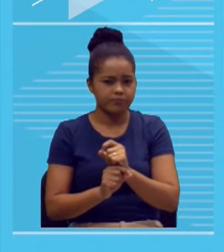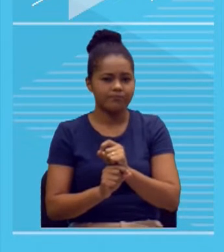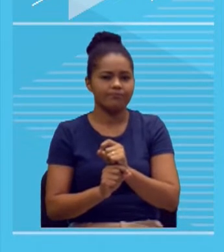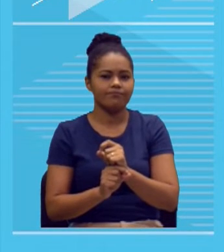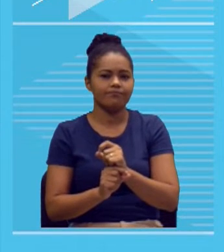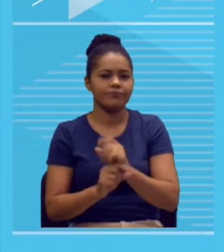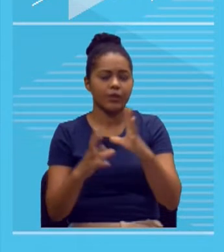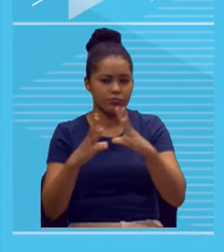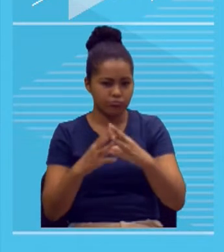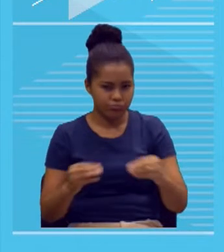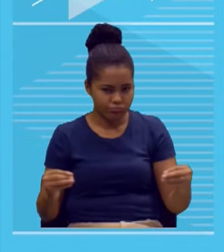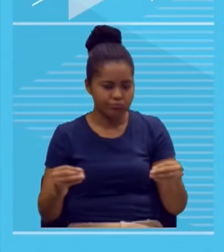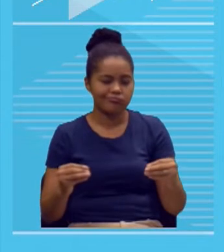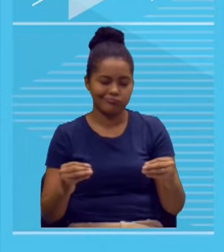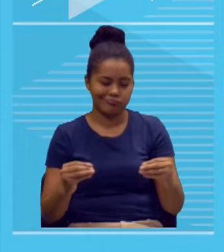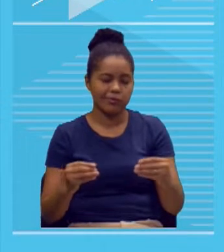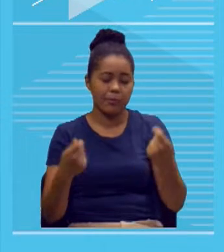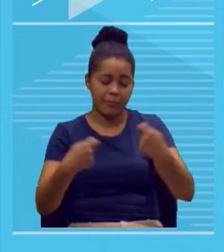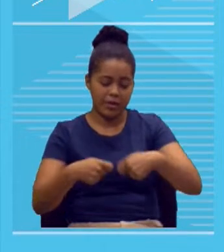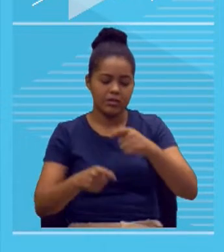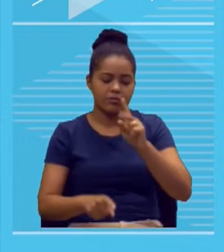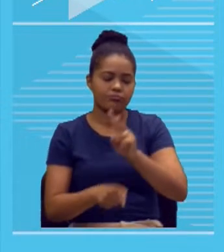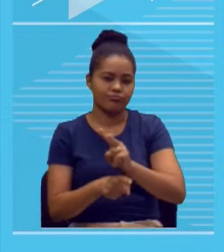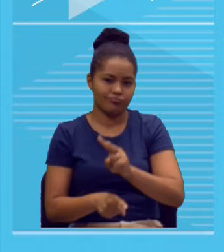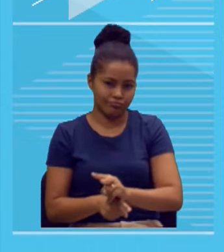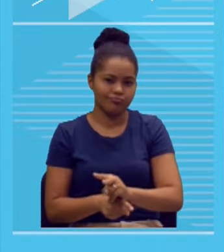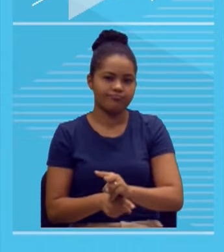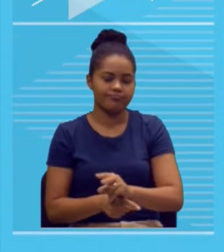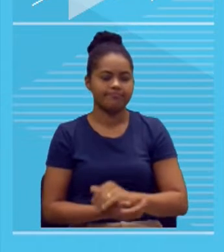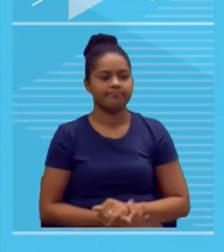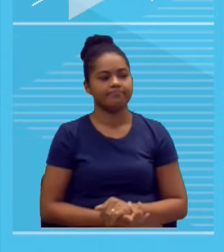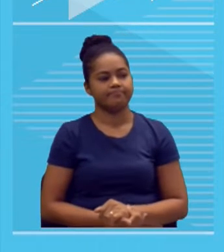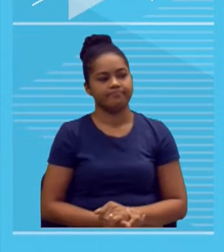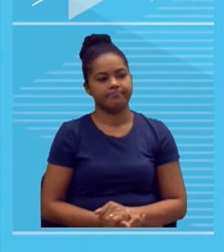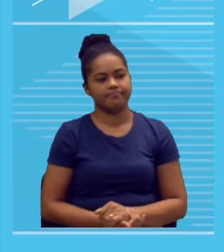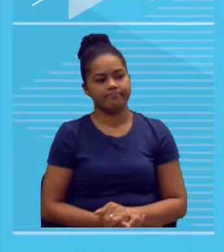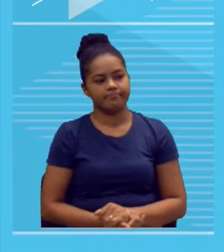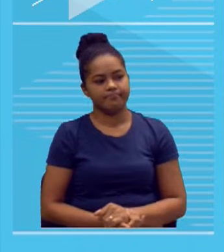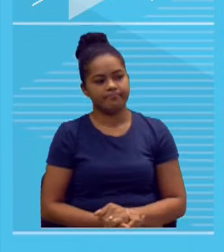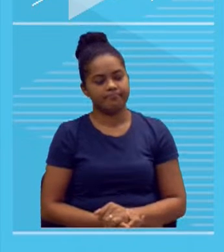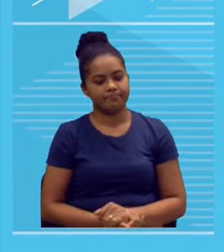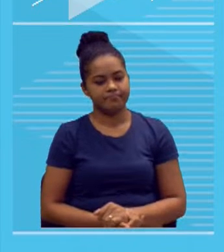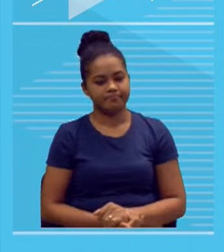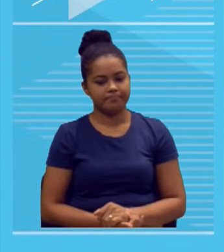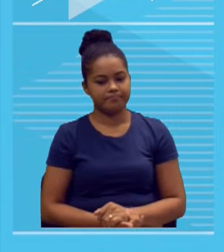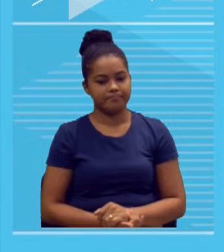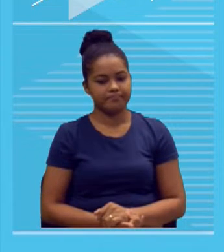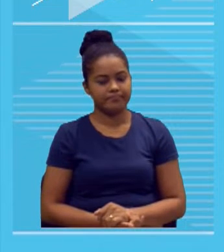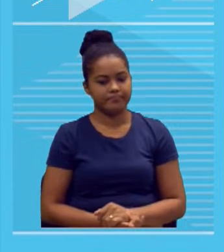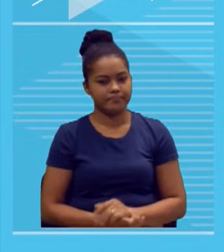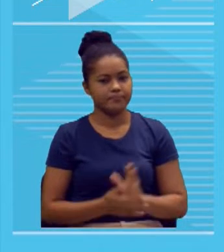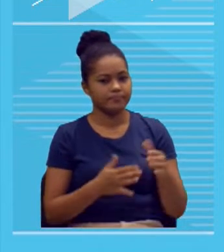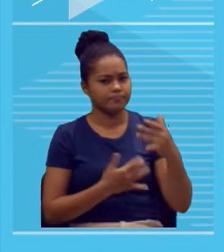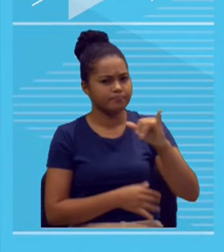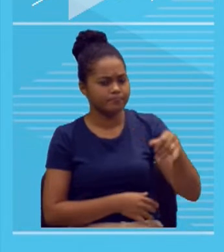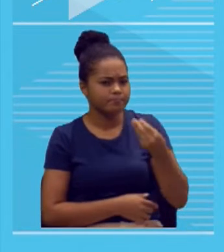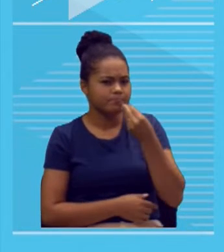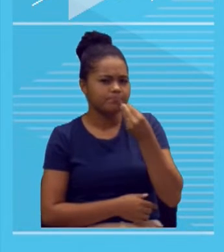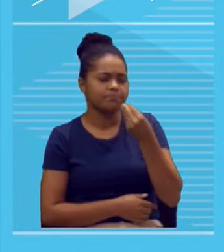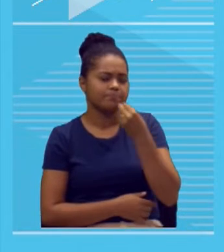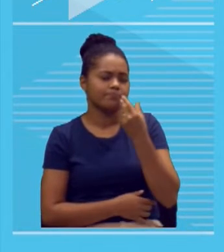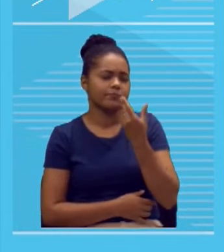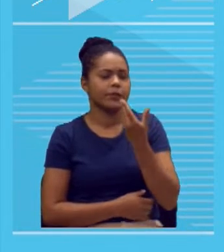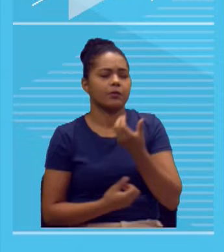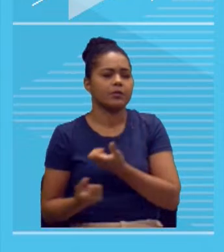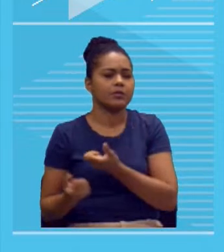cura, evidentemente, precisa cuidar. Bom, vamos aproveitar e falar um pouco sobre outros